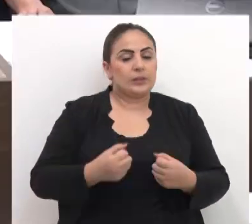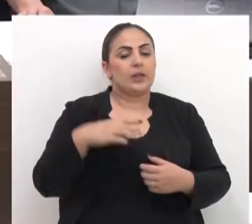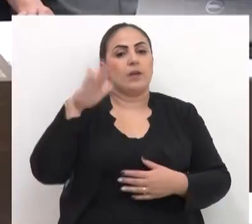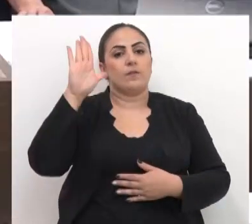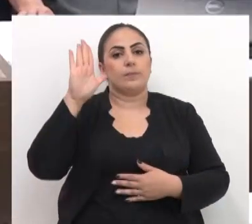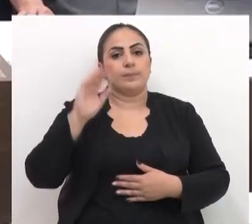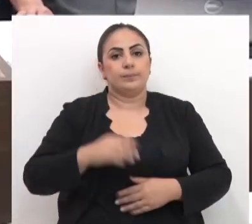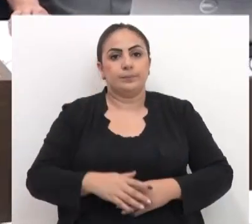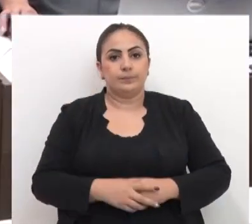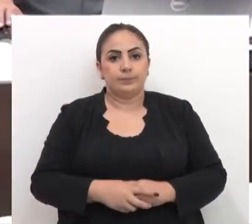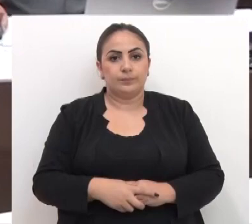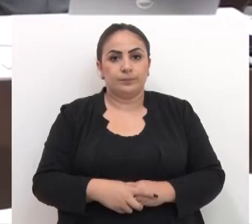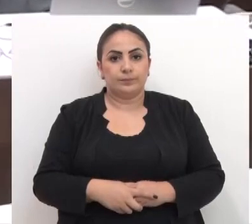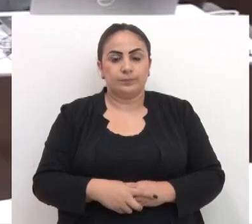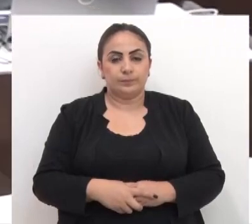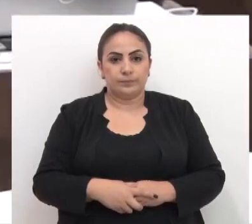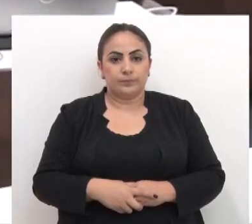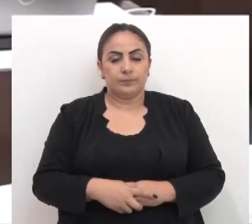manifestem.